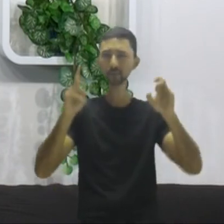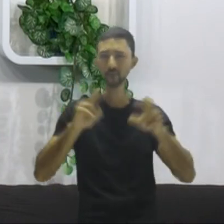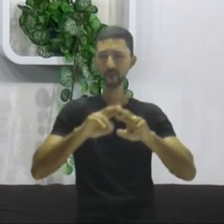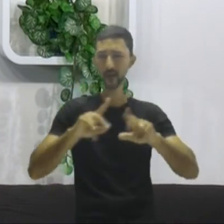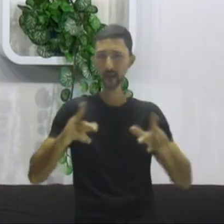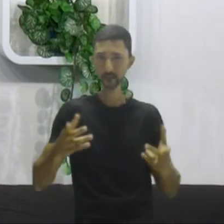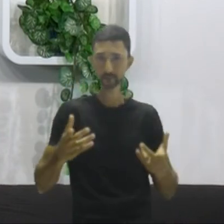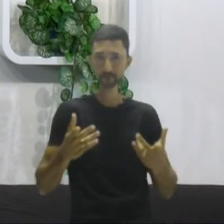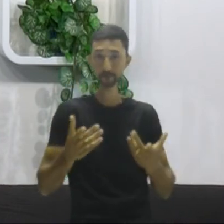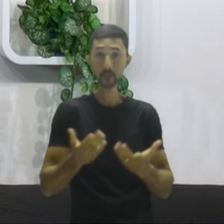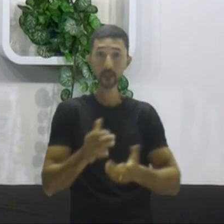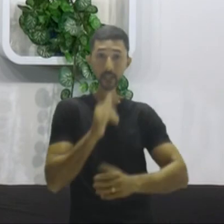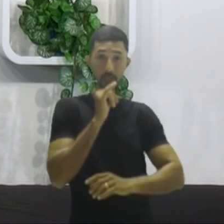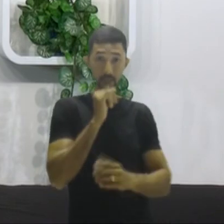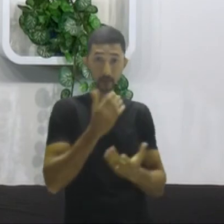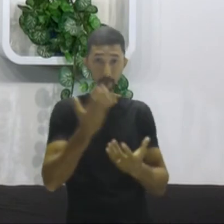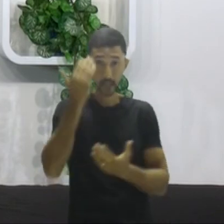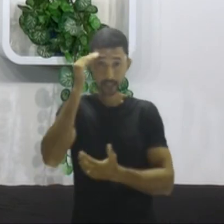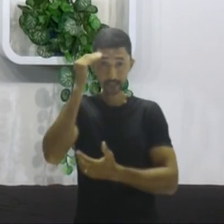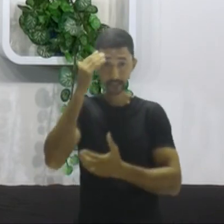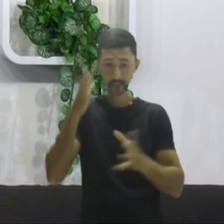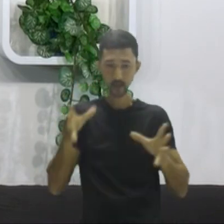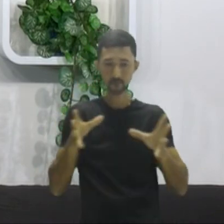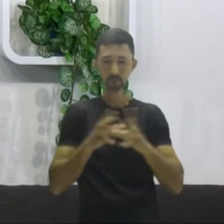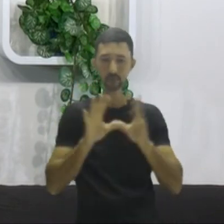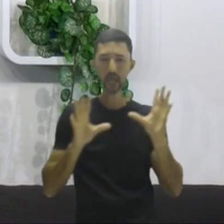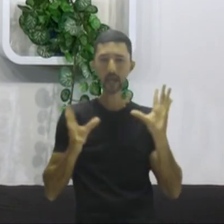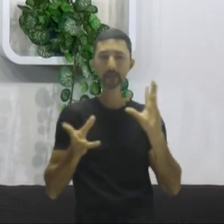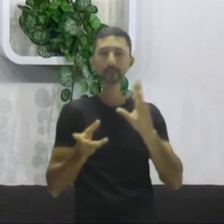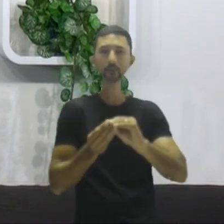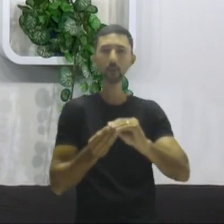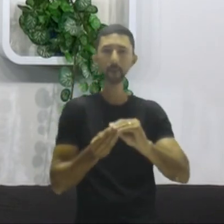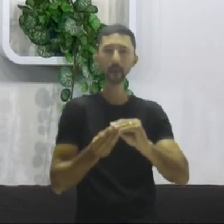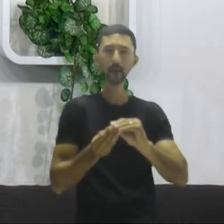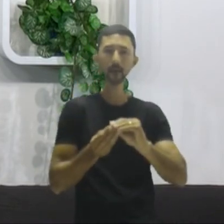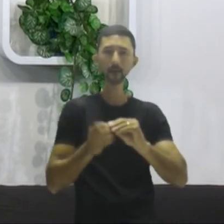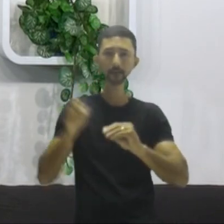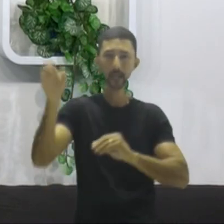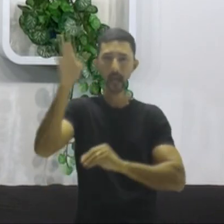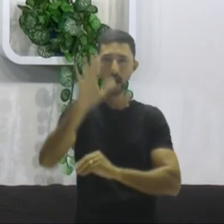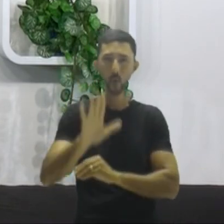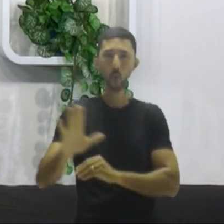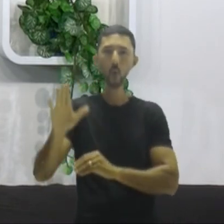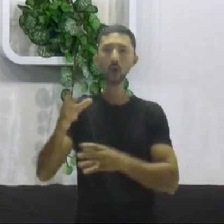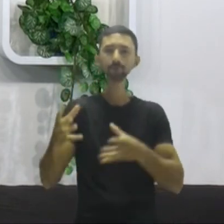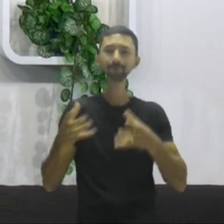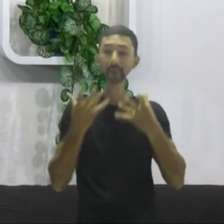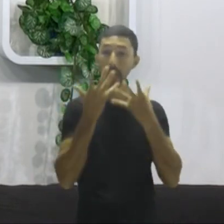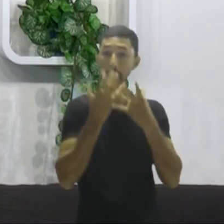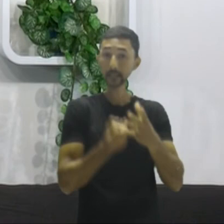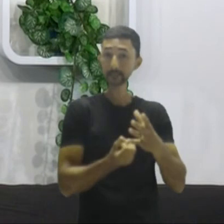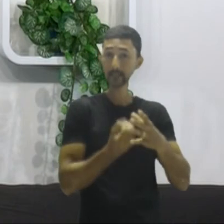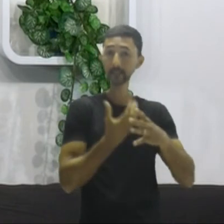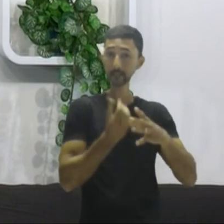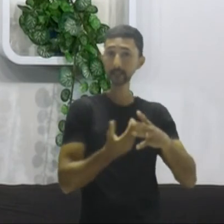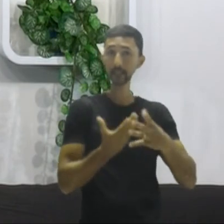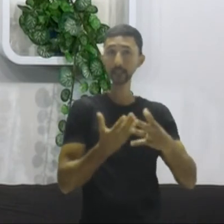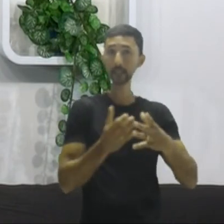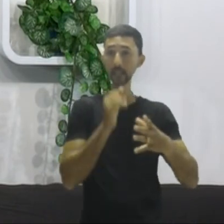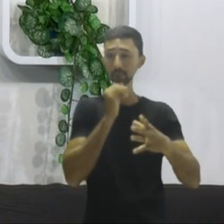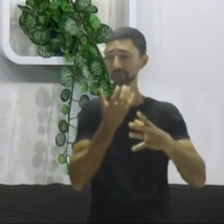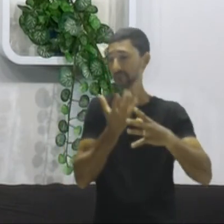Então, para a gente resumir, a União Europeia aceita dentro do seu bloco quem